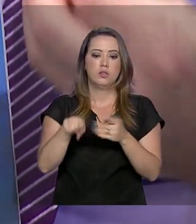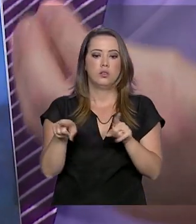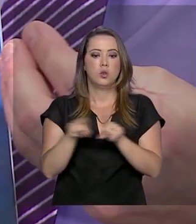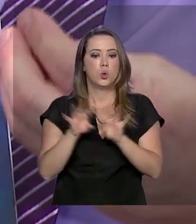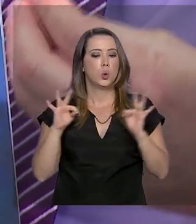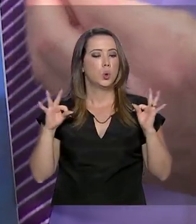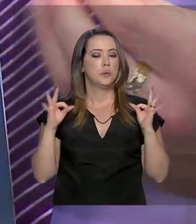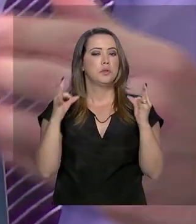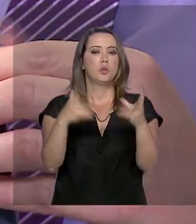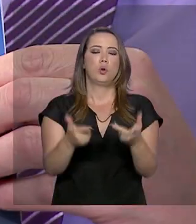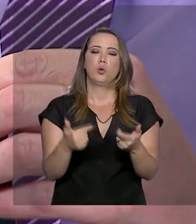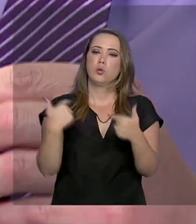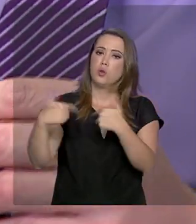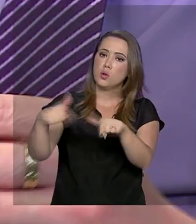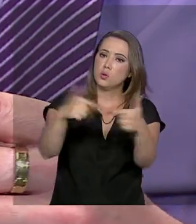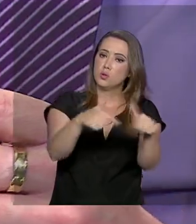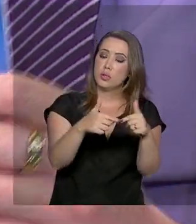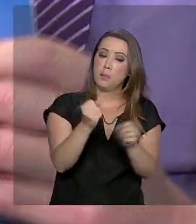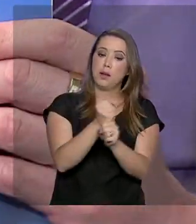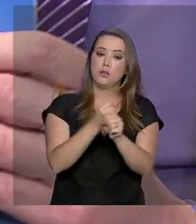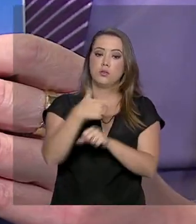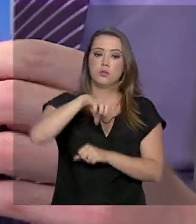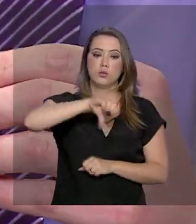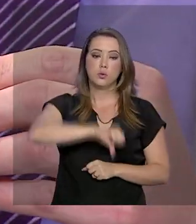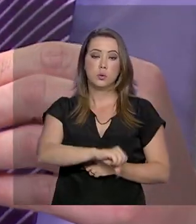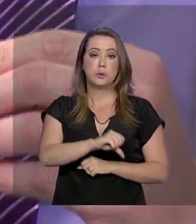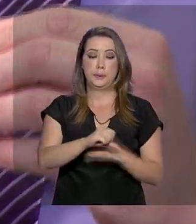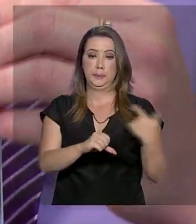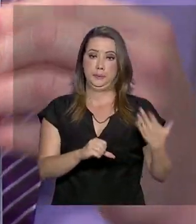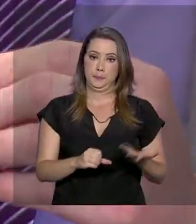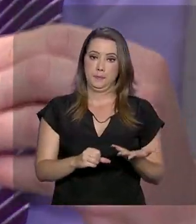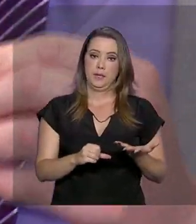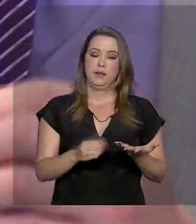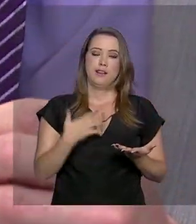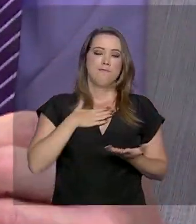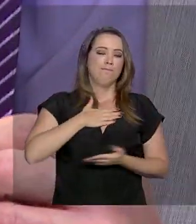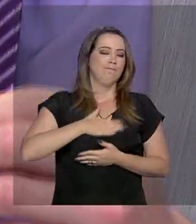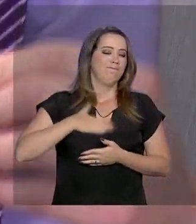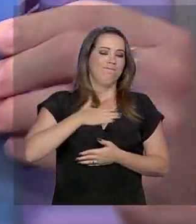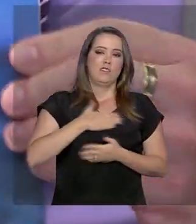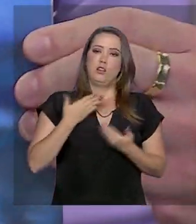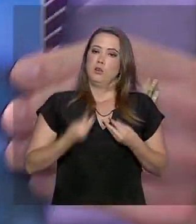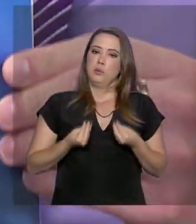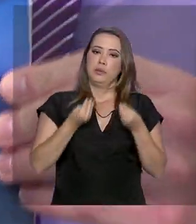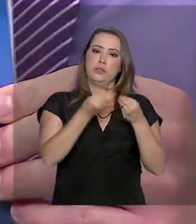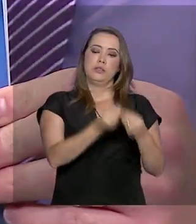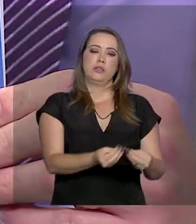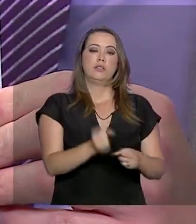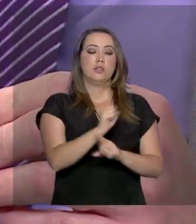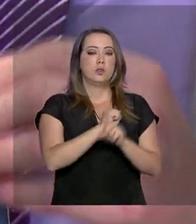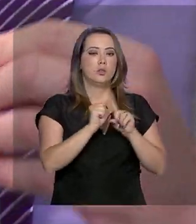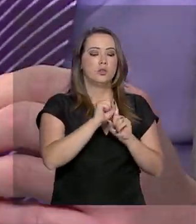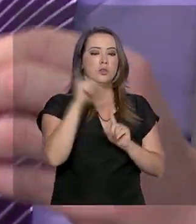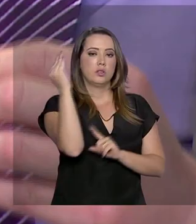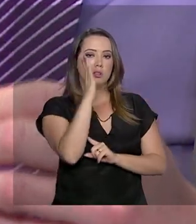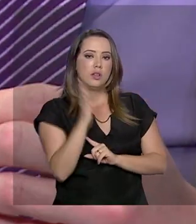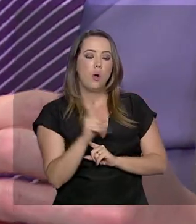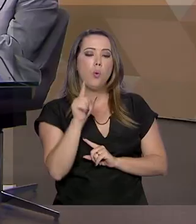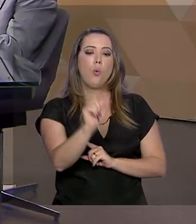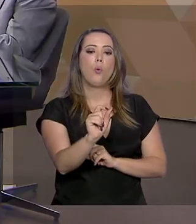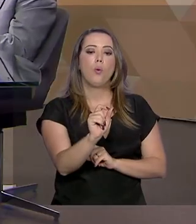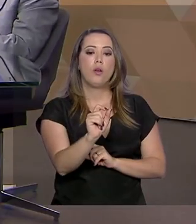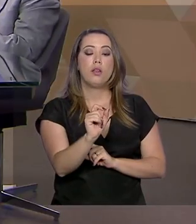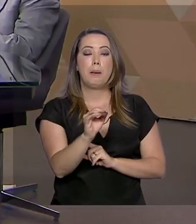mostra todas as nossas entregas em 2019. Na verdade, é uma satisfação à sociedade brasileira o que a